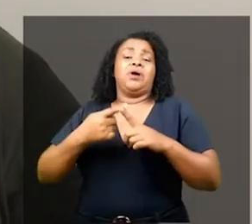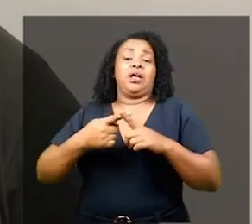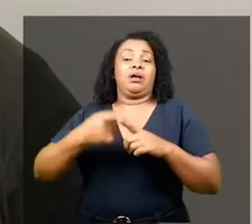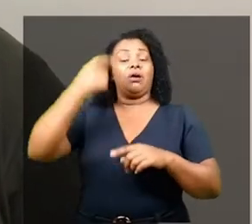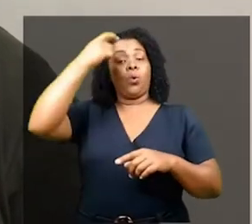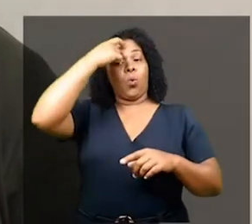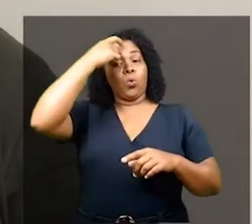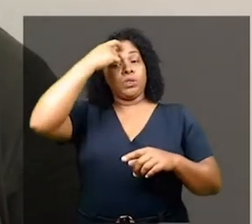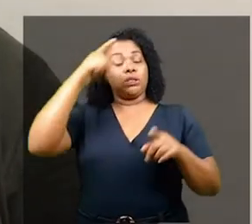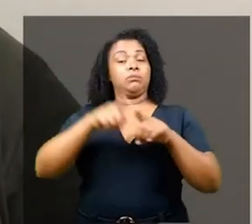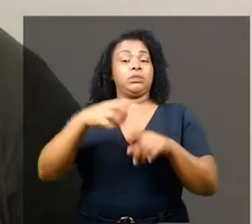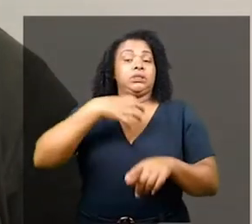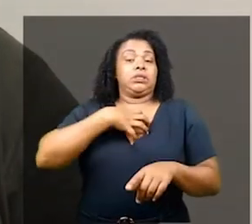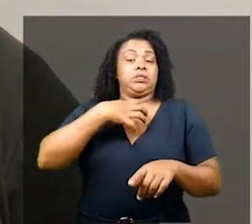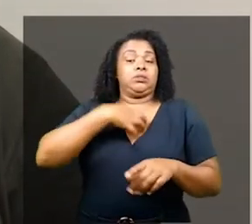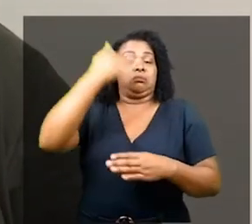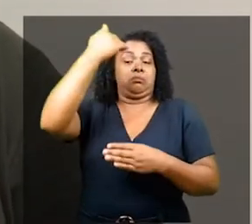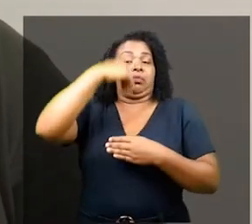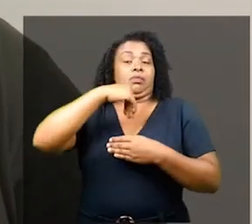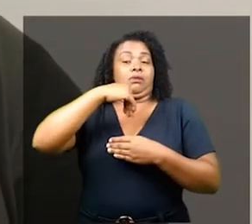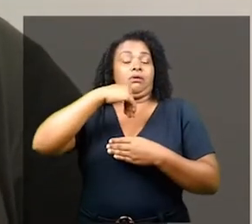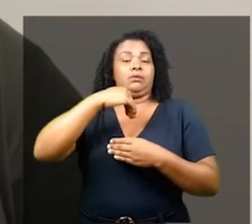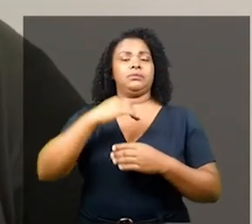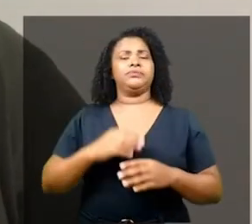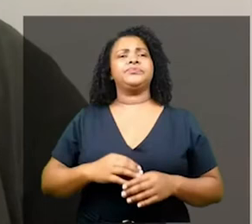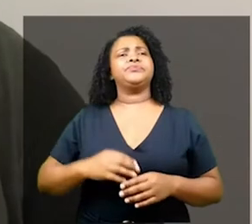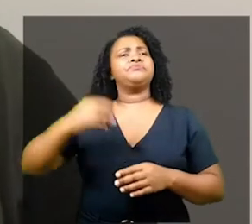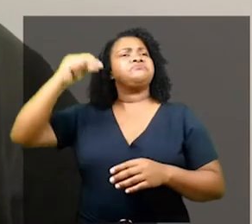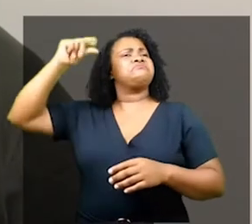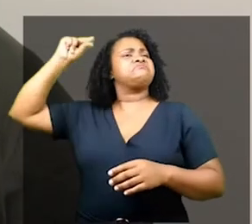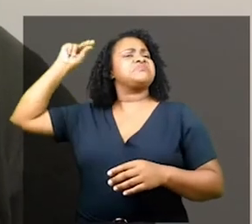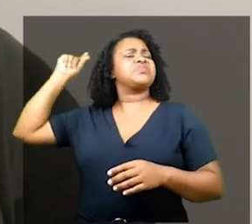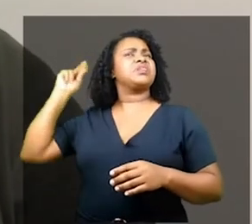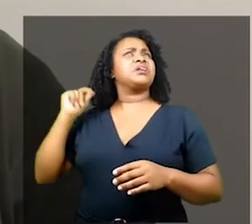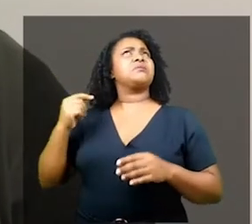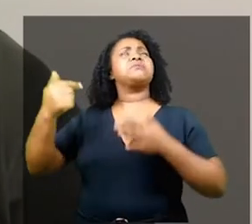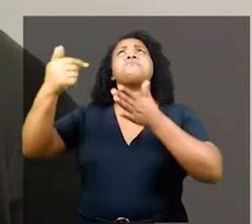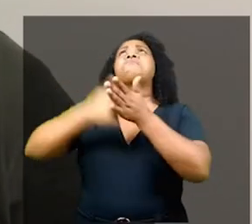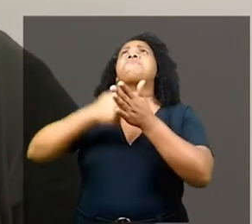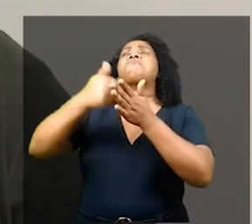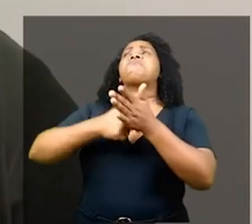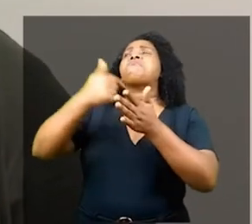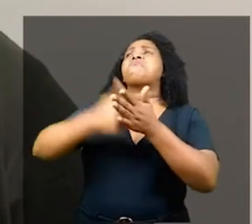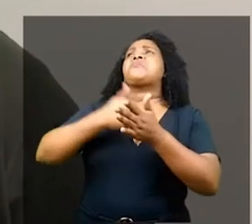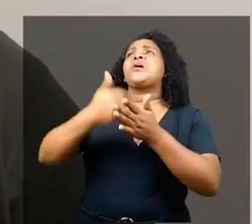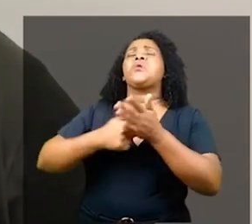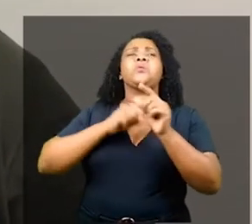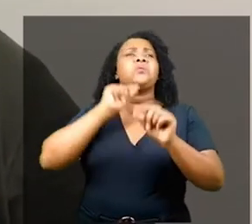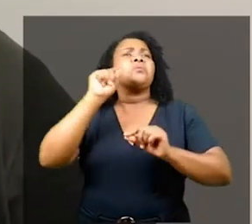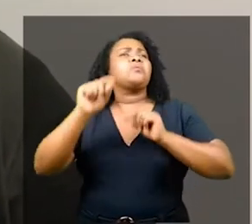e sua sensibilidade. Há um tempo eu me pergunto o que é essa